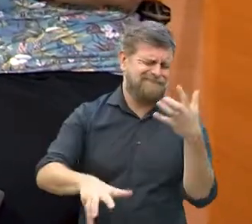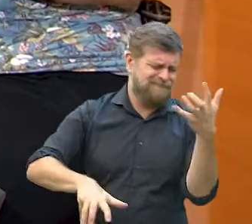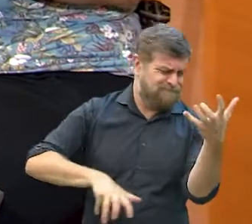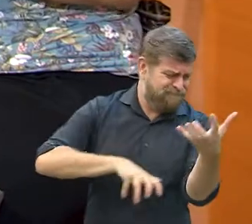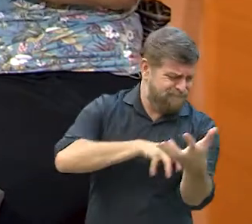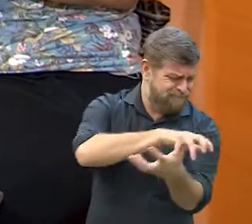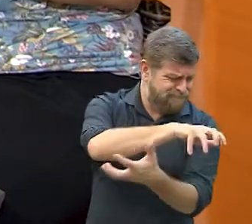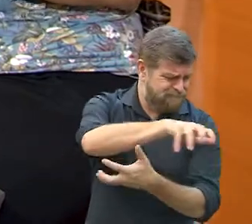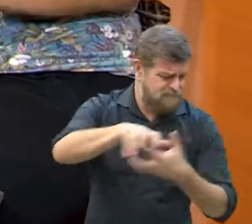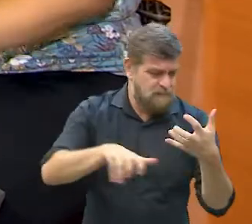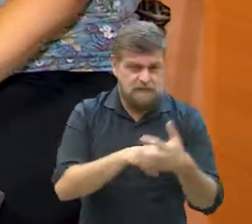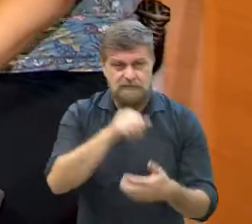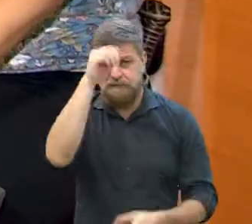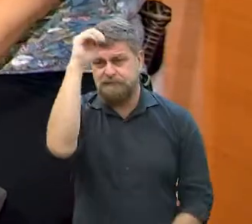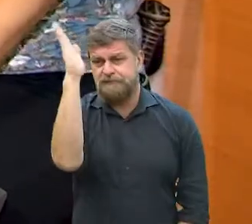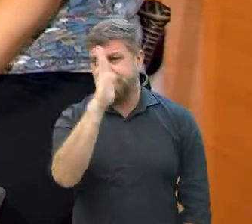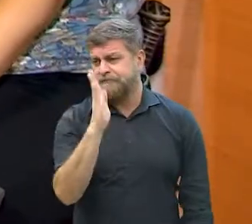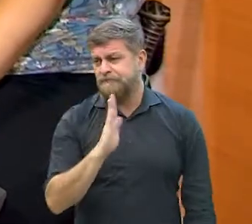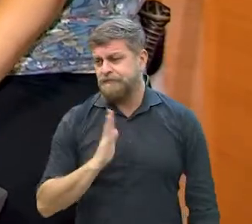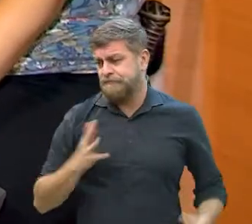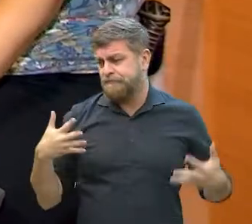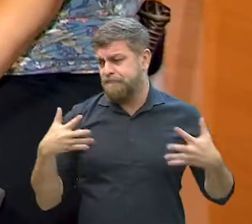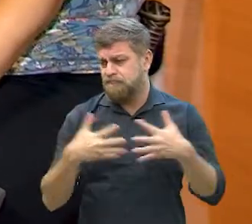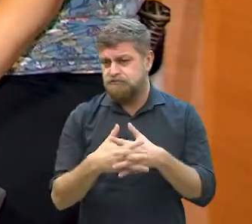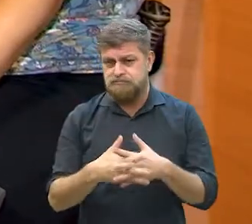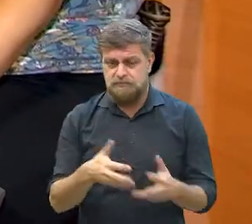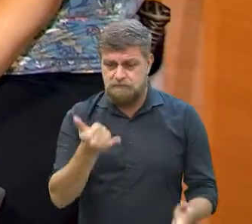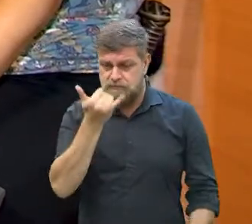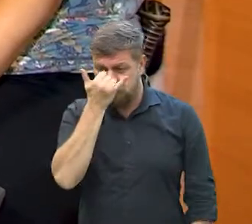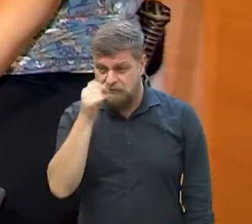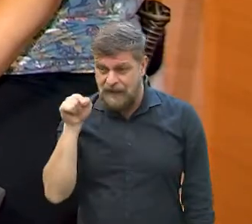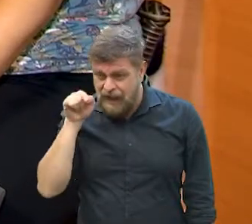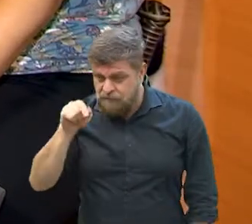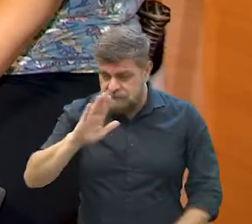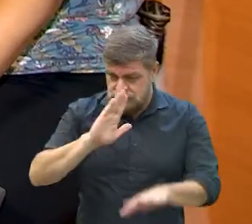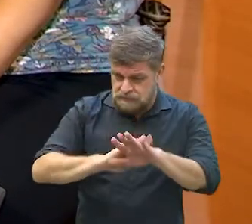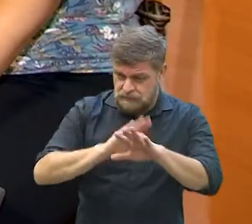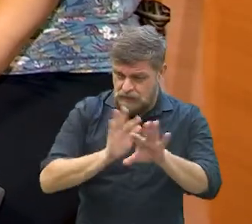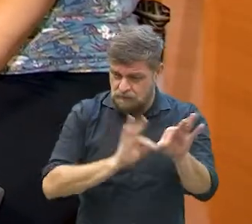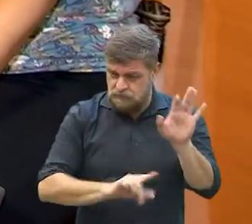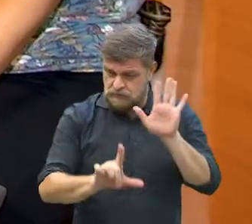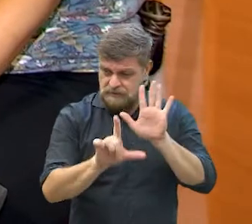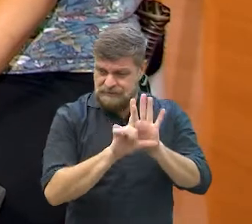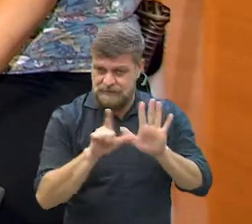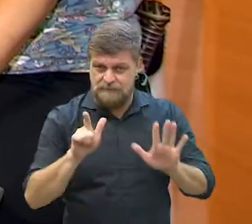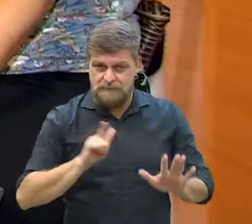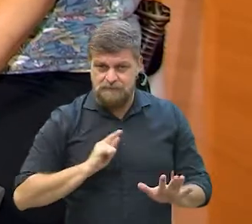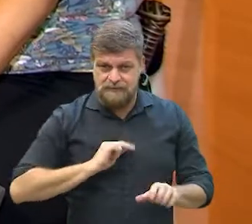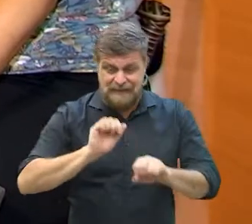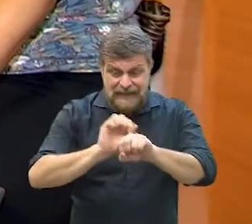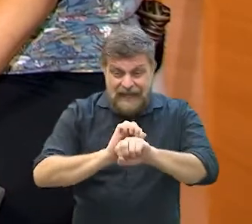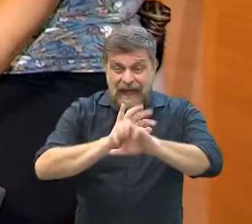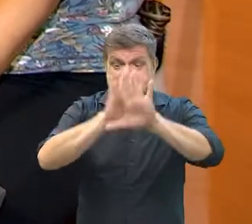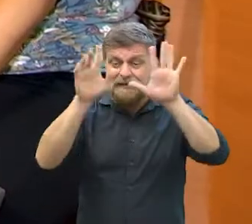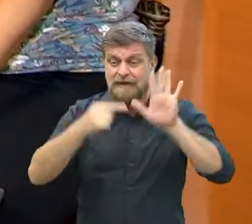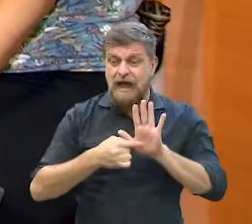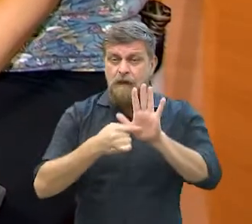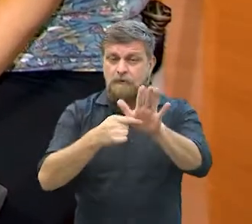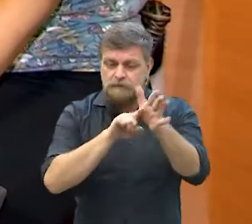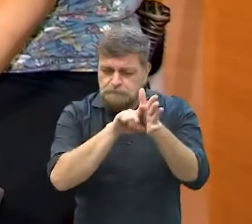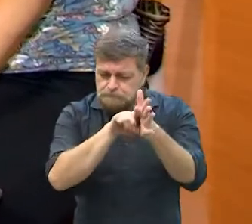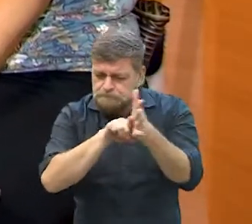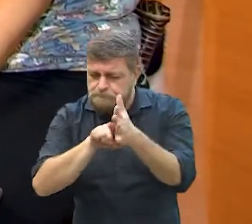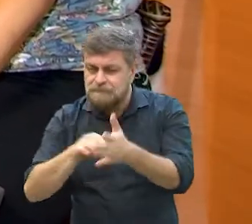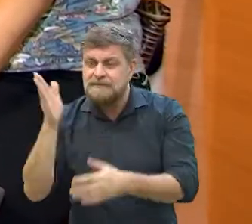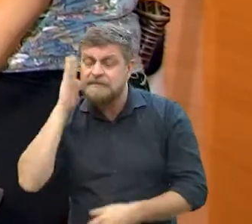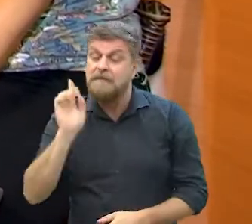do ponto de vista nacional. E, diante dessa realidade, a senhora criou esse projeto de lei que institui o sistema de transparência